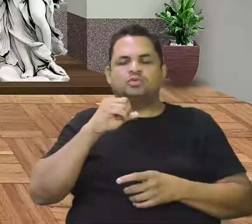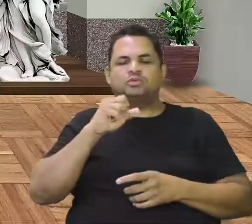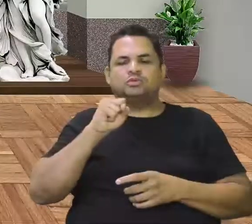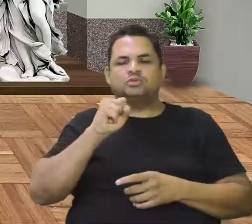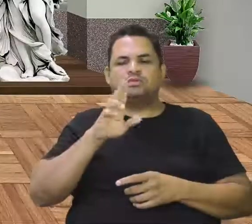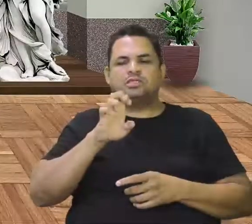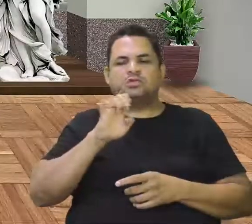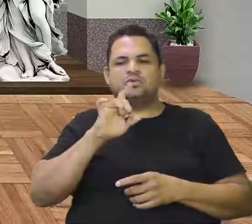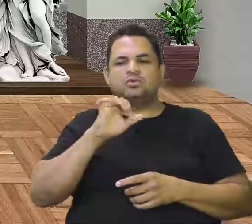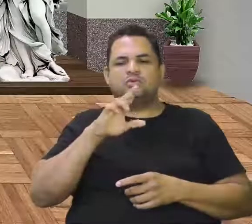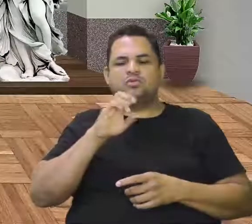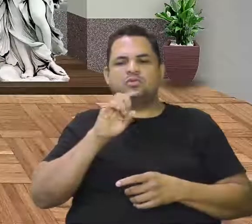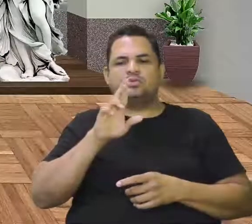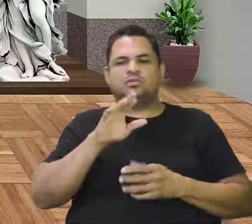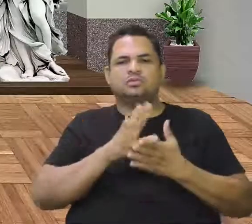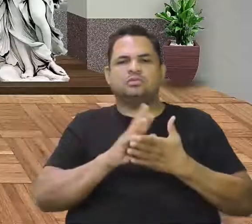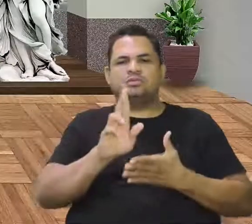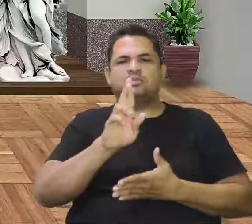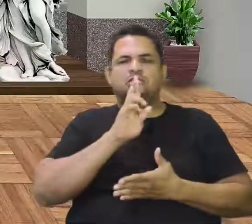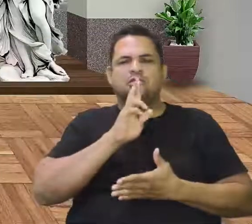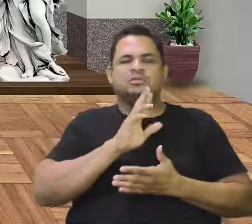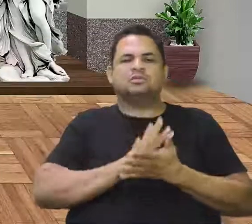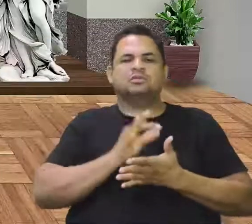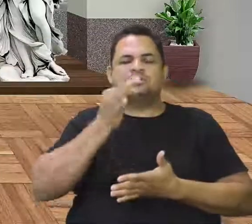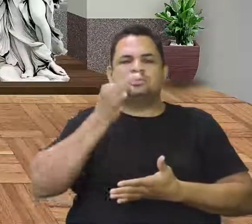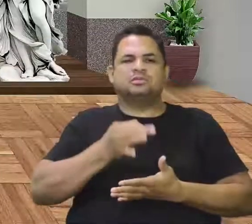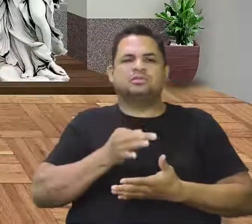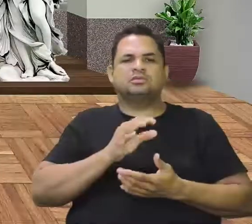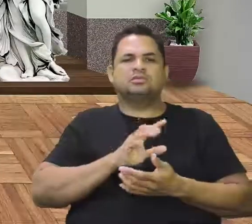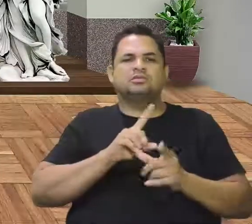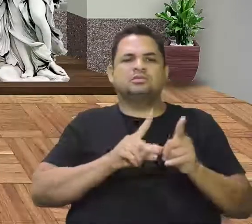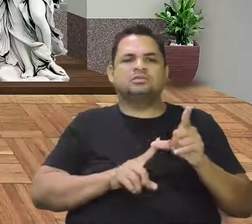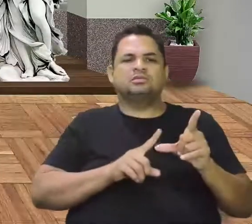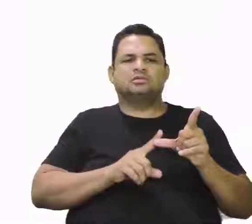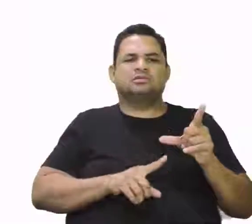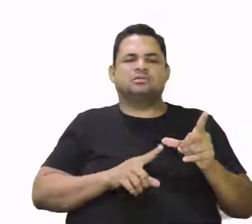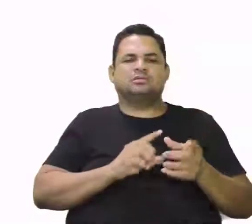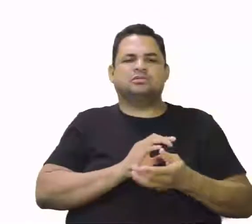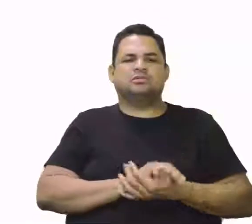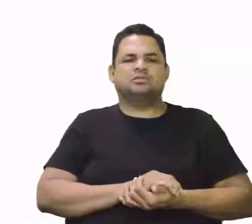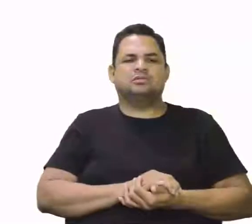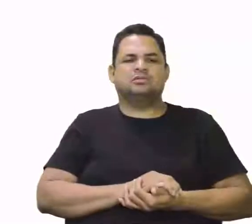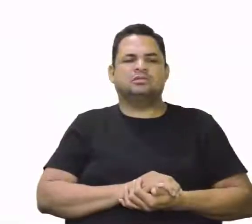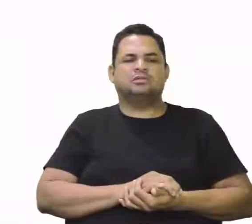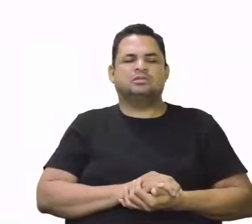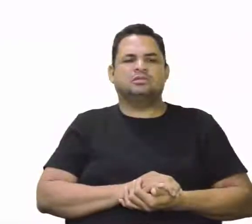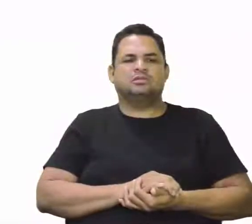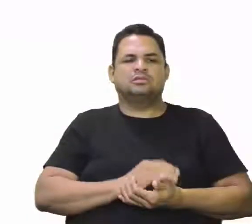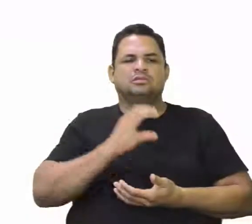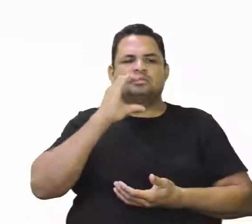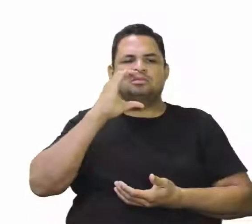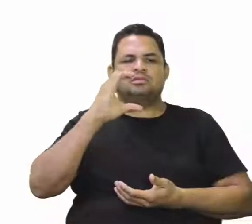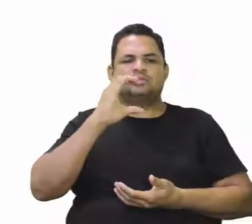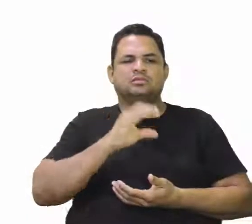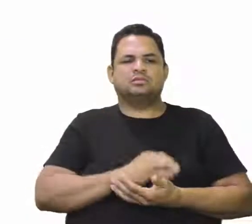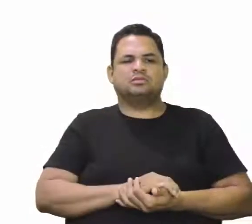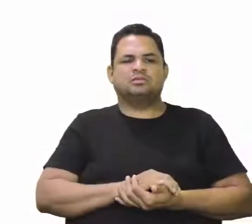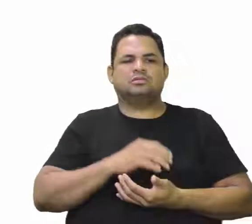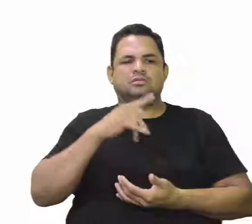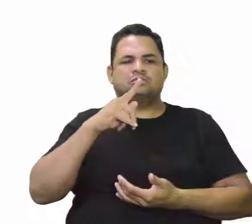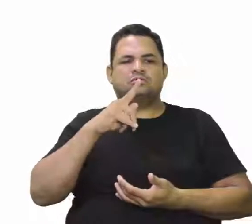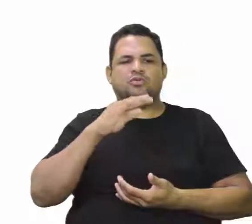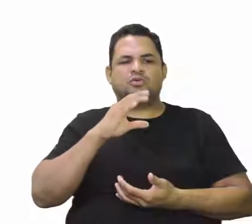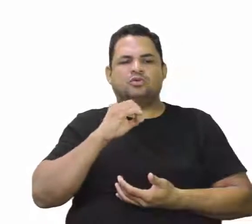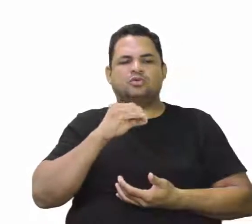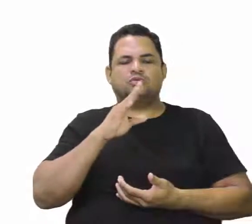pela primeira vez. Por isso que a resposta certa é a letra na tela, a letra C, Porto